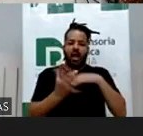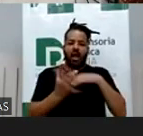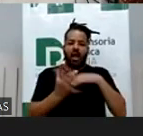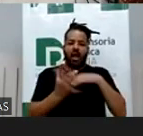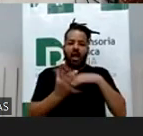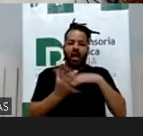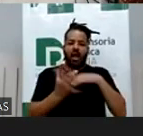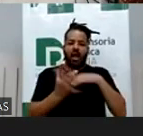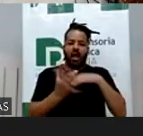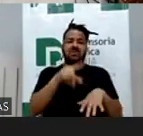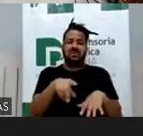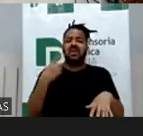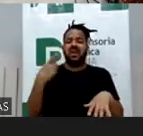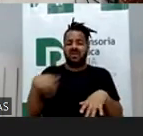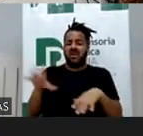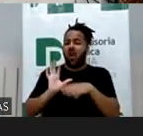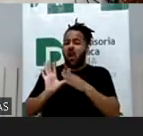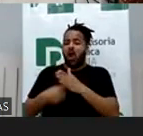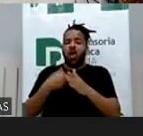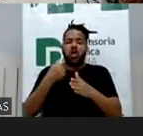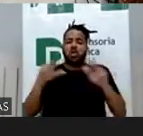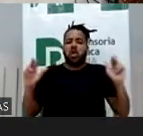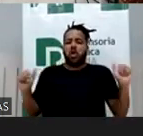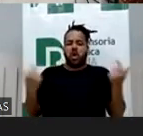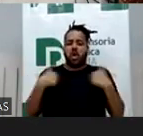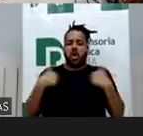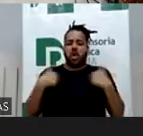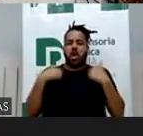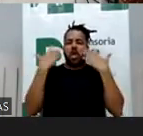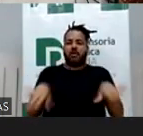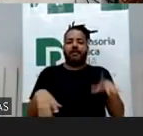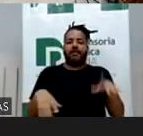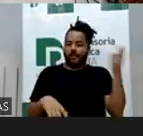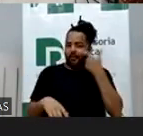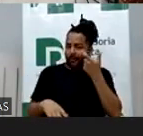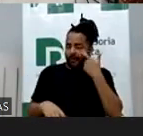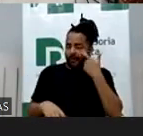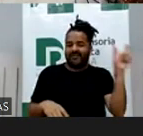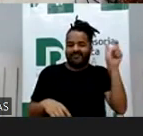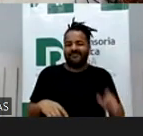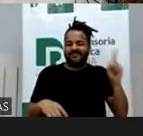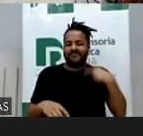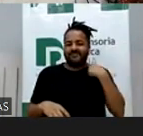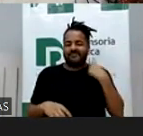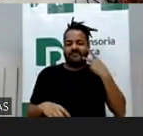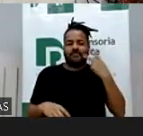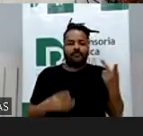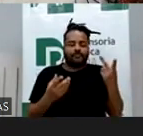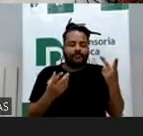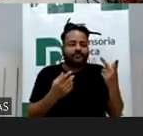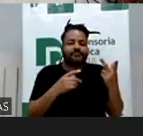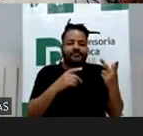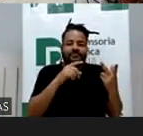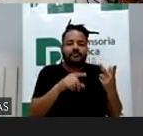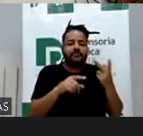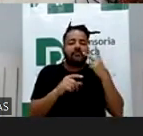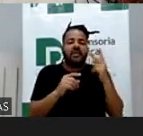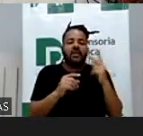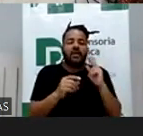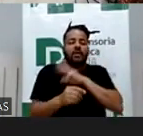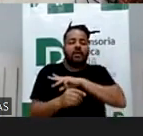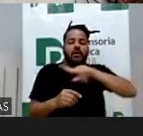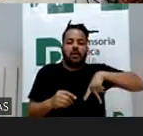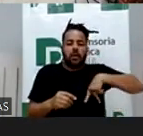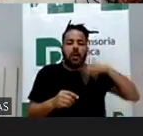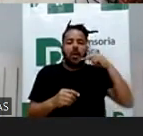natural ou inevitável, porque não é, são escolhas. A procuradora ontem foi isso que ia contar que eu encontrei no MP, me dizia, a gente pediu pra mandar a